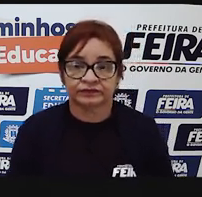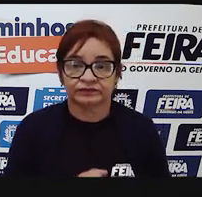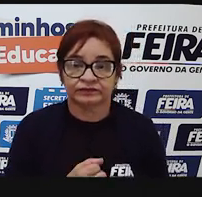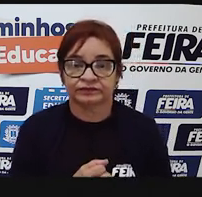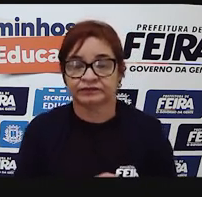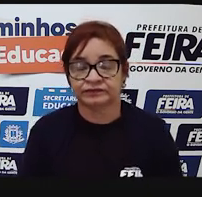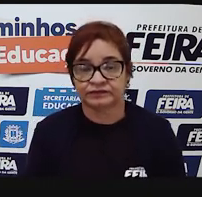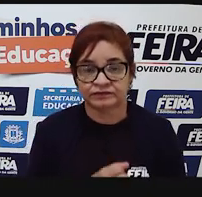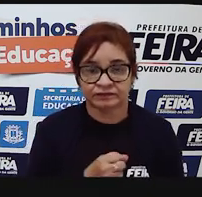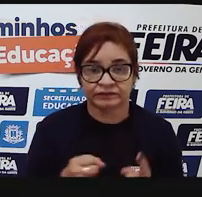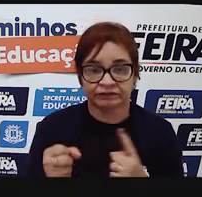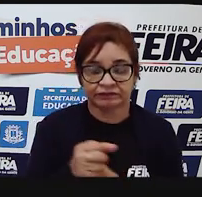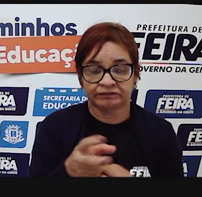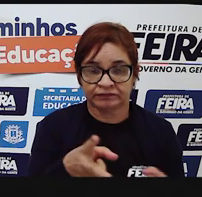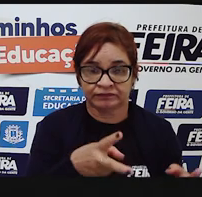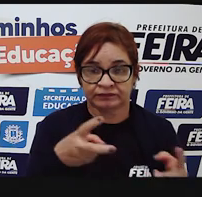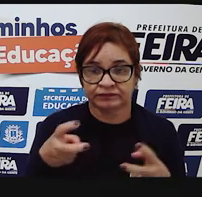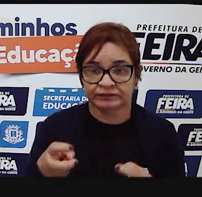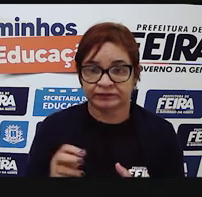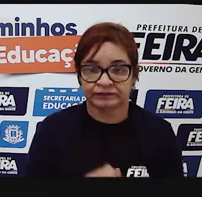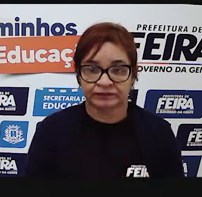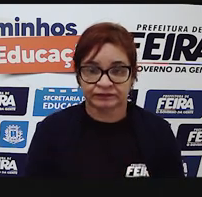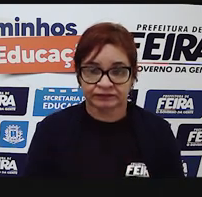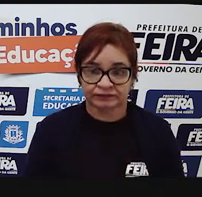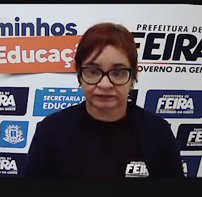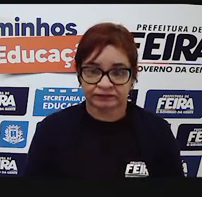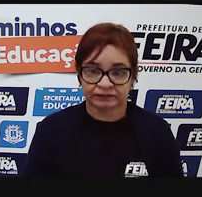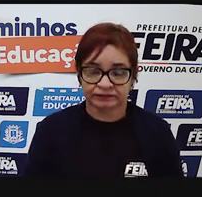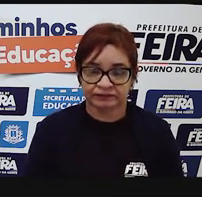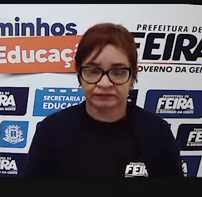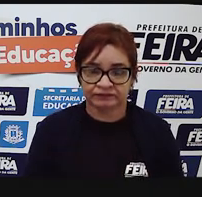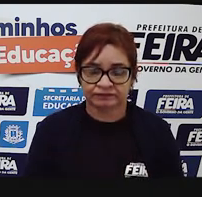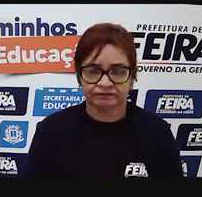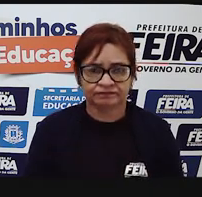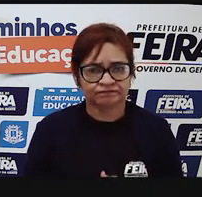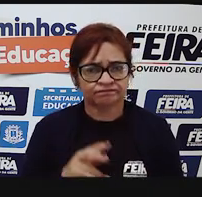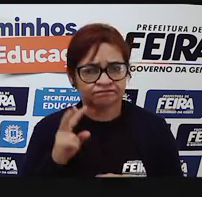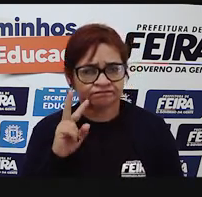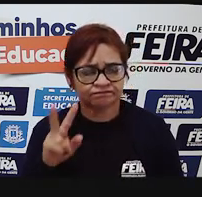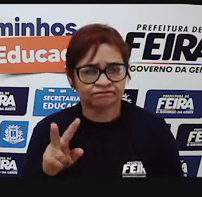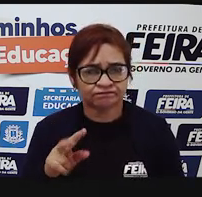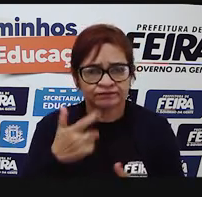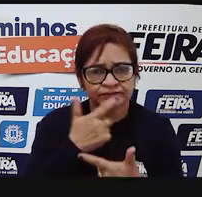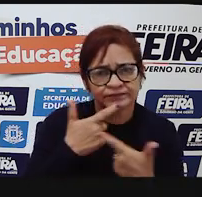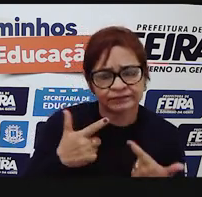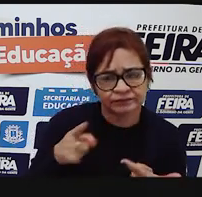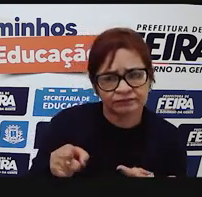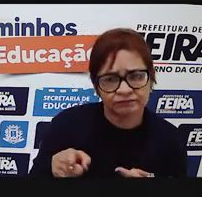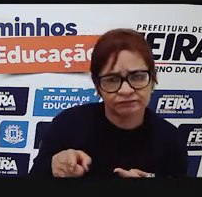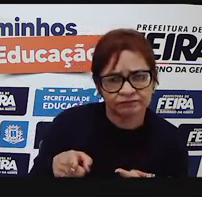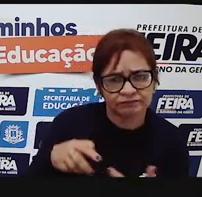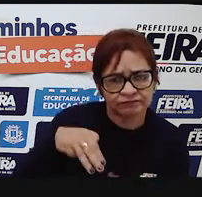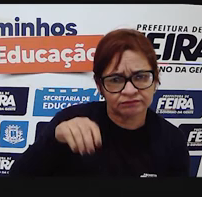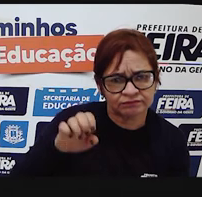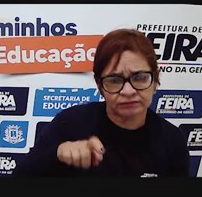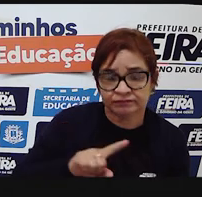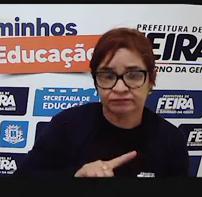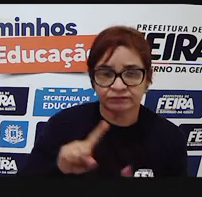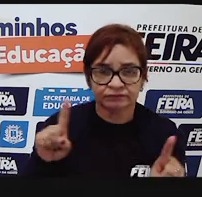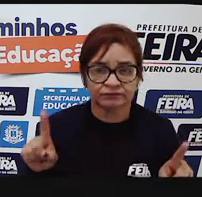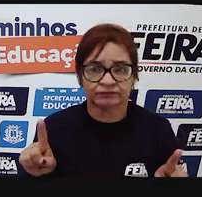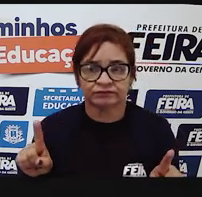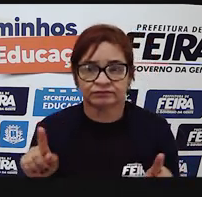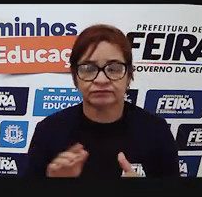vocês perceberem. Toda imagem engraçada é um meme? Nem sempre.